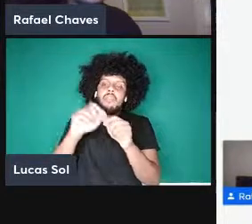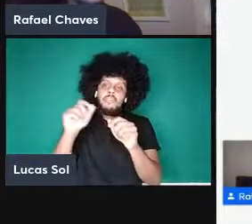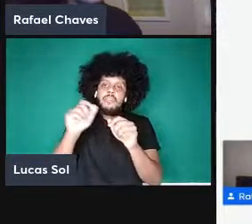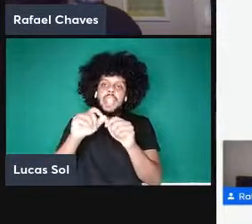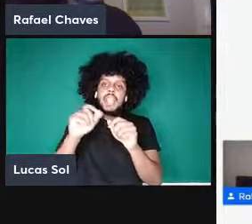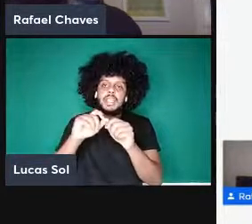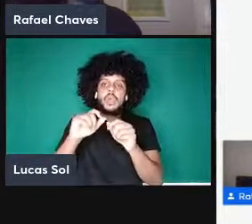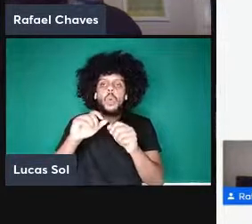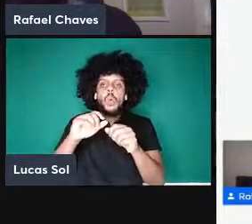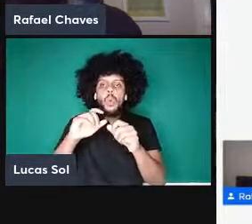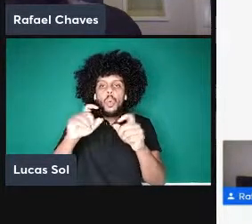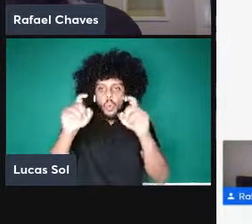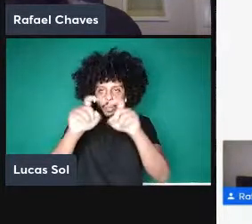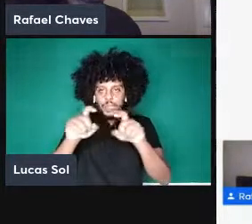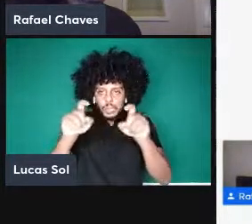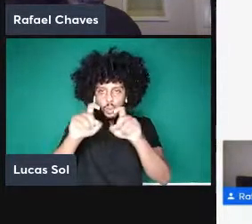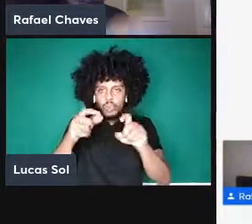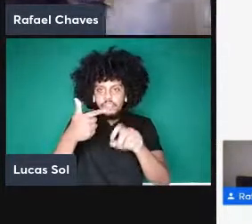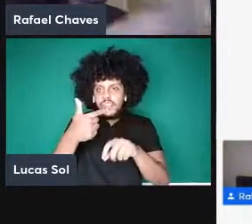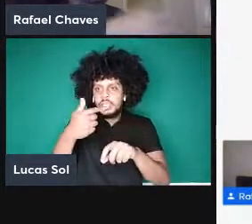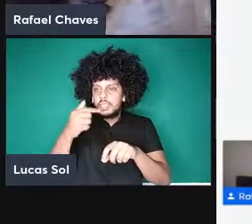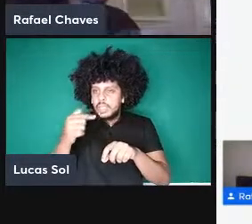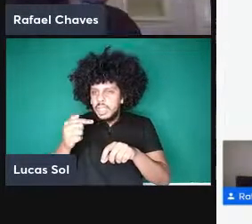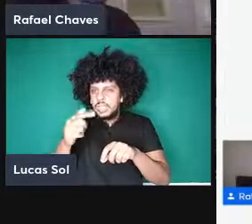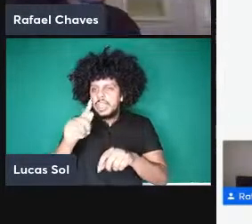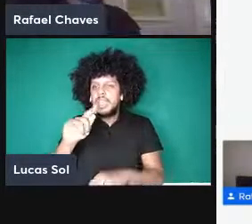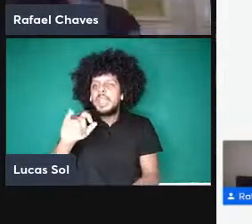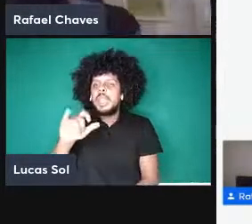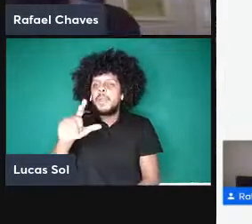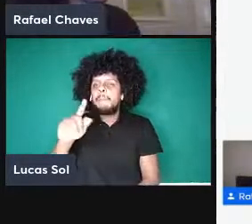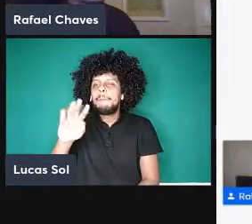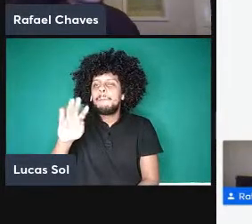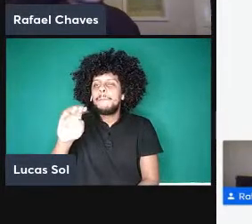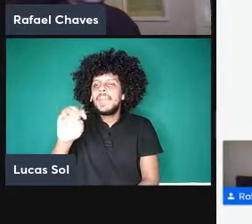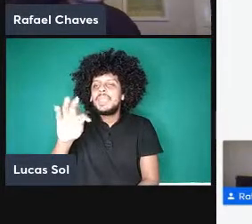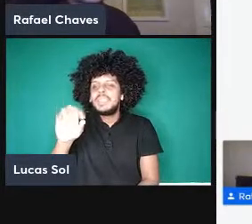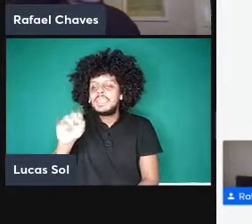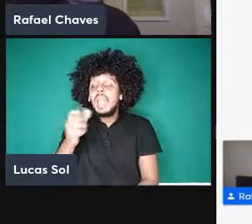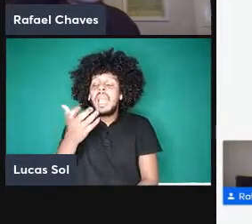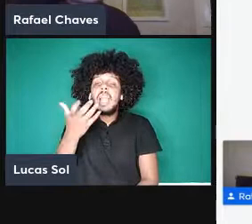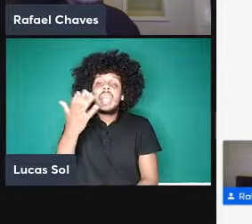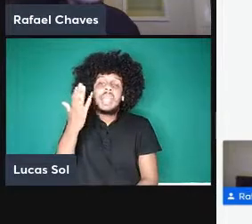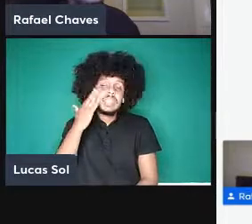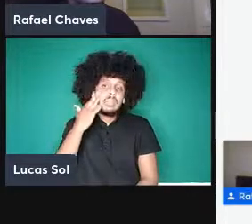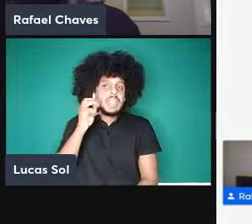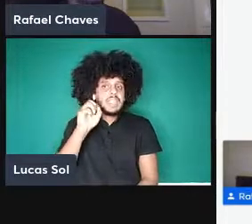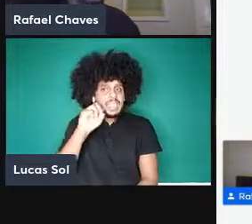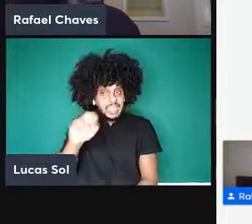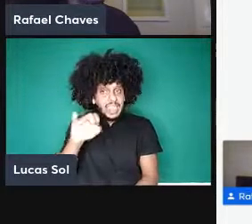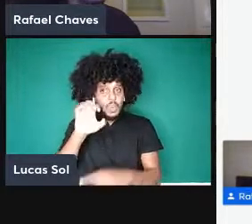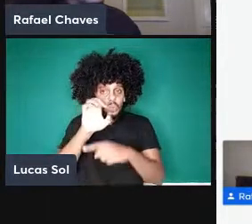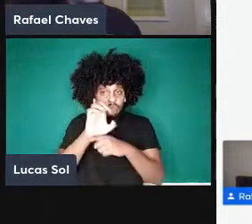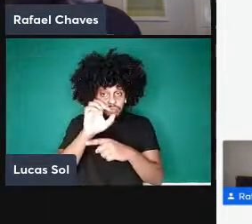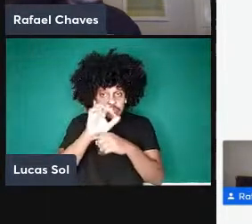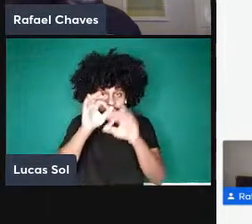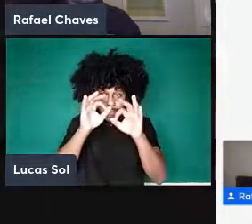e agora eles querem ter certeza de que os estados estão sendo gerados ali da forma como eles deveriam então eles podem